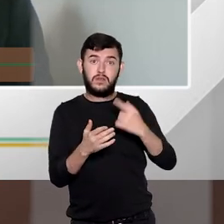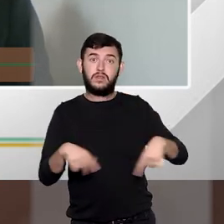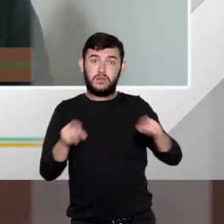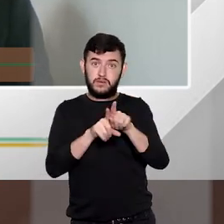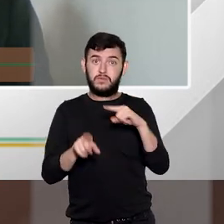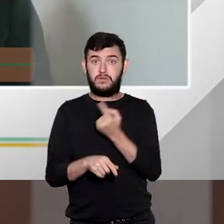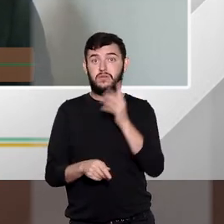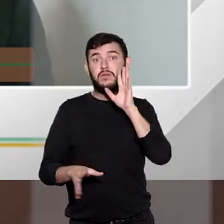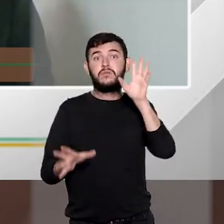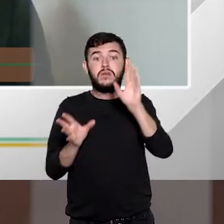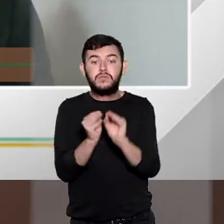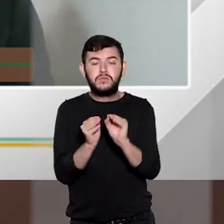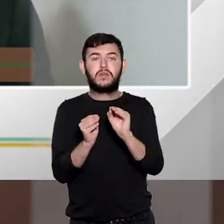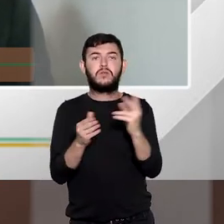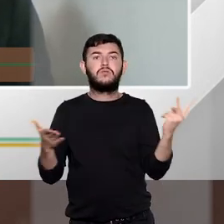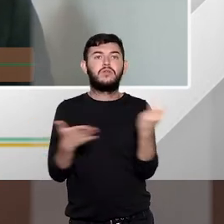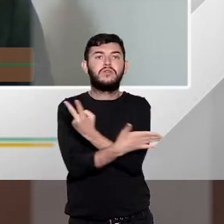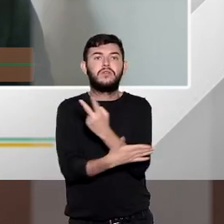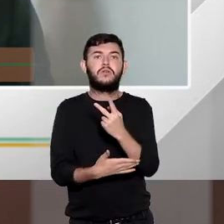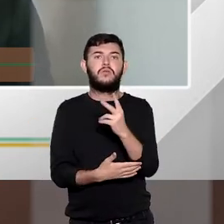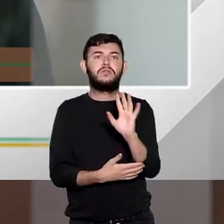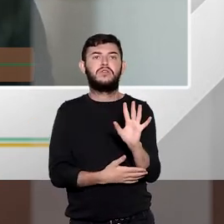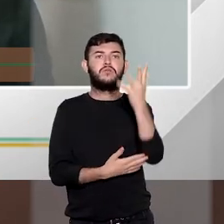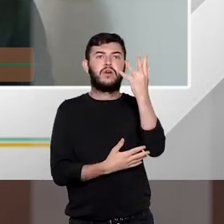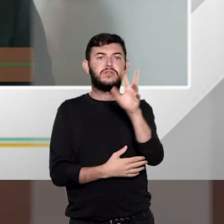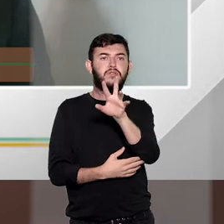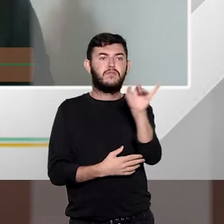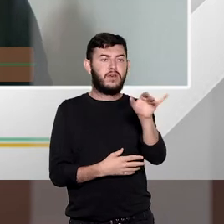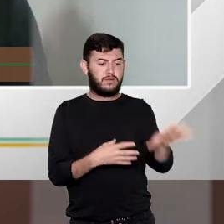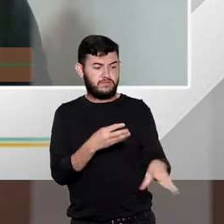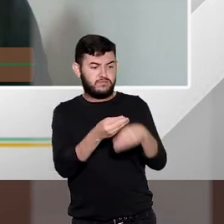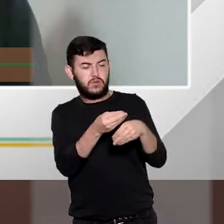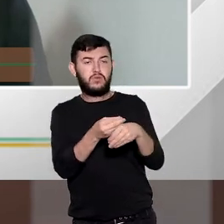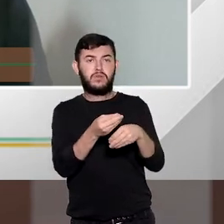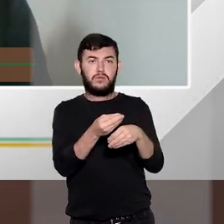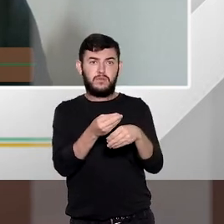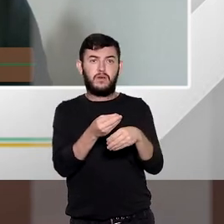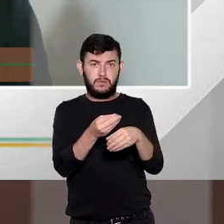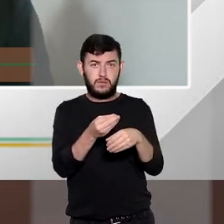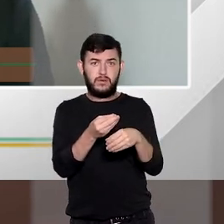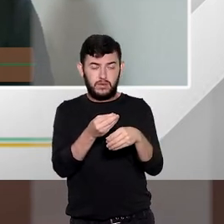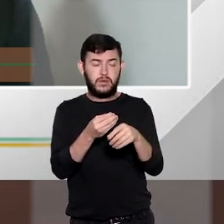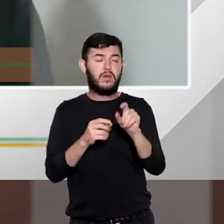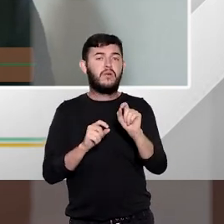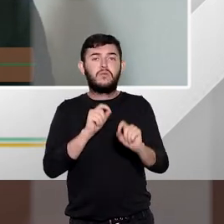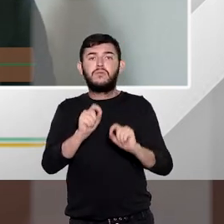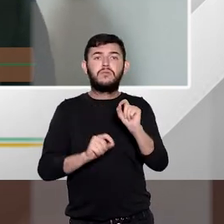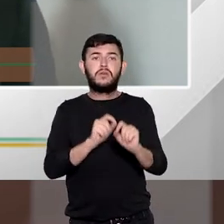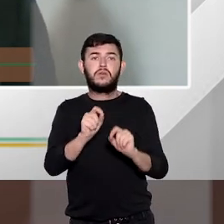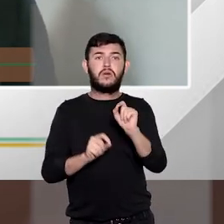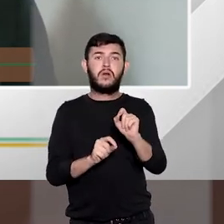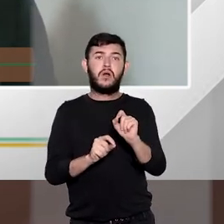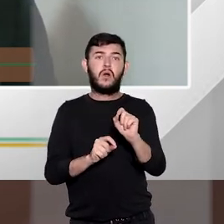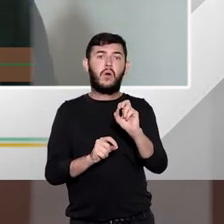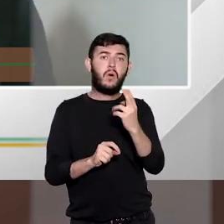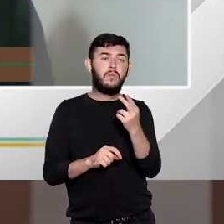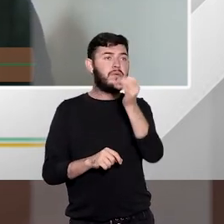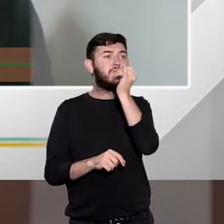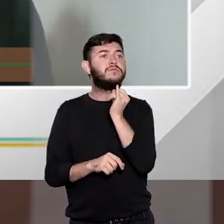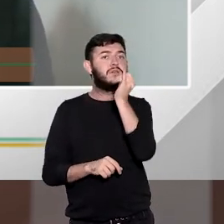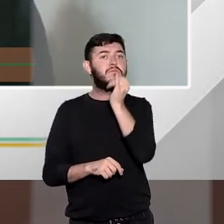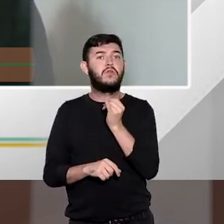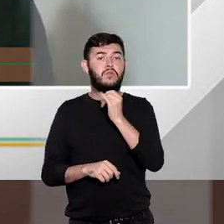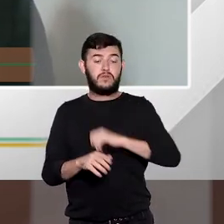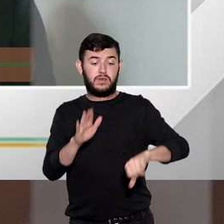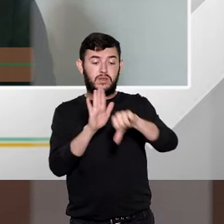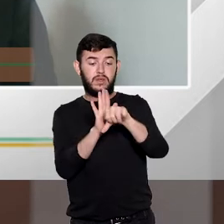principalmente, seja utilizada quando ela já, de uma certa forma, constitui ou qualifica o crime. Então, a